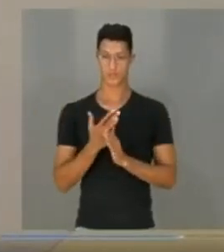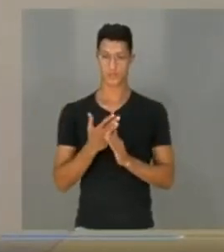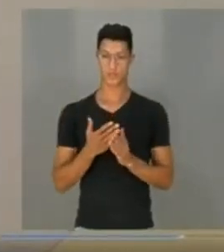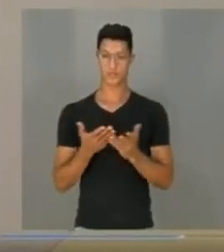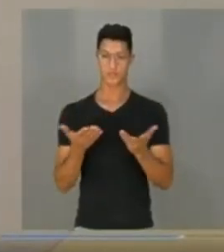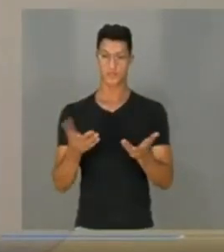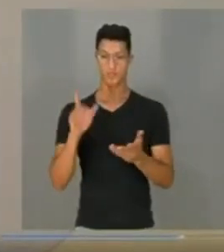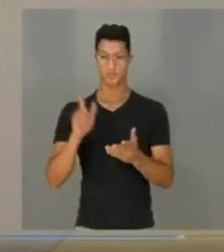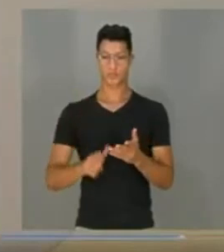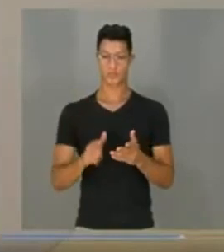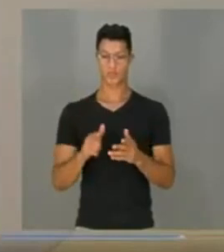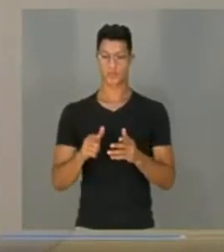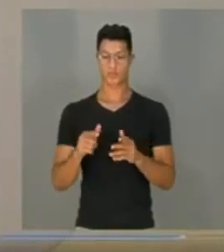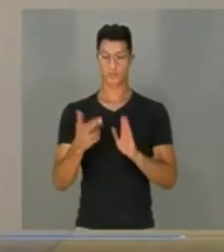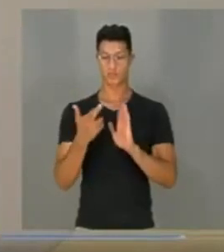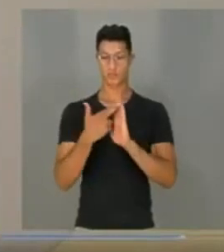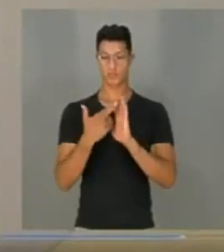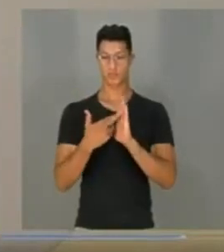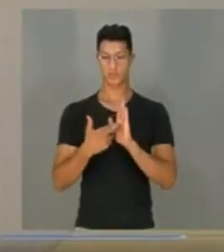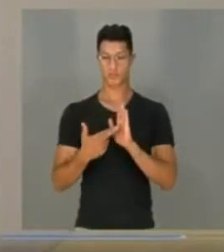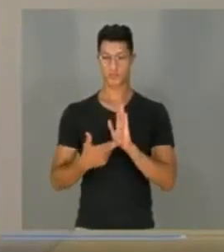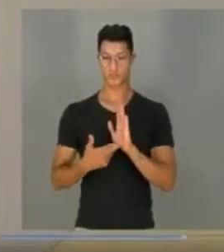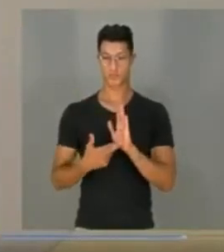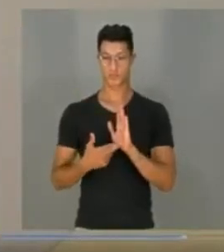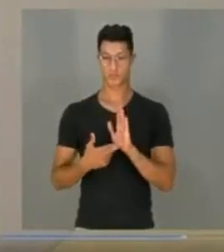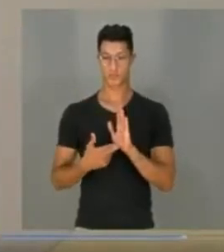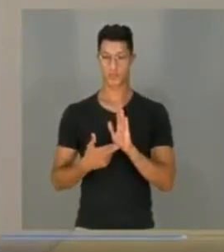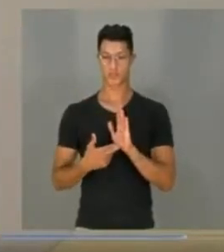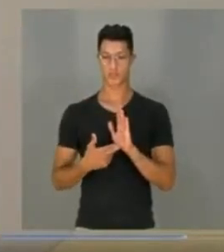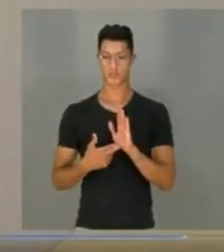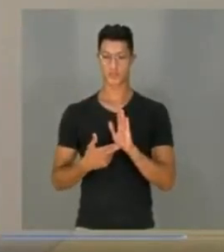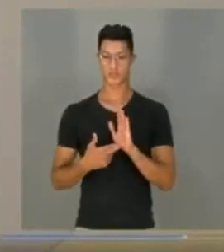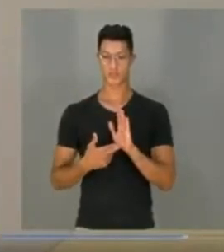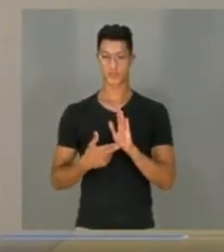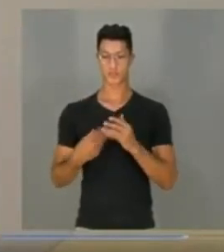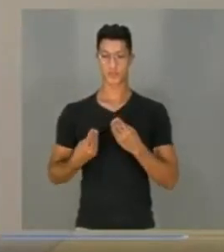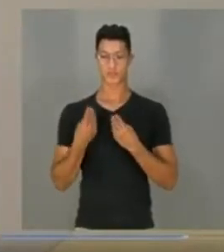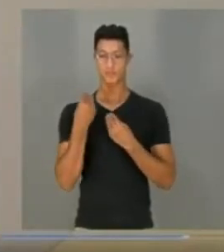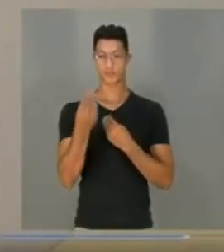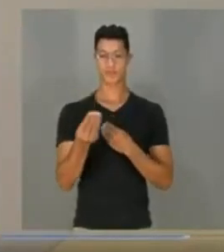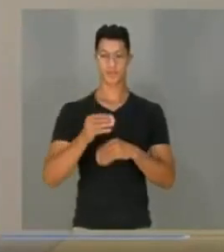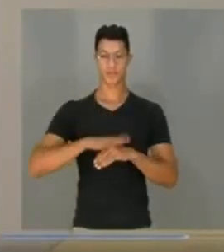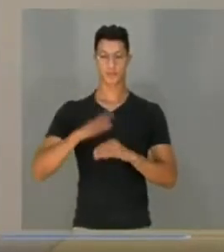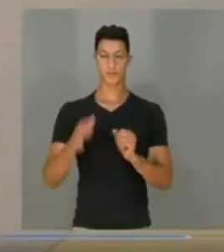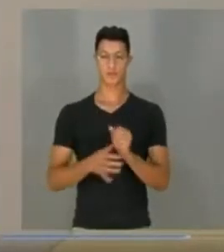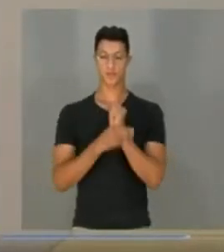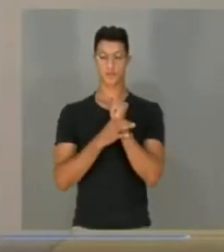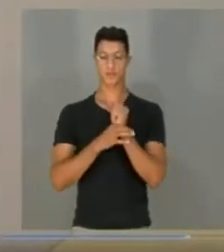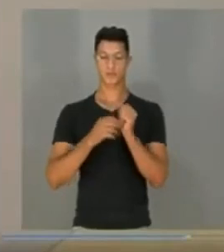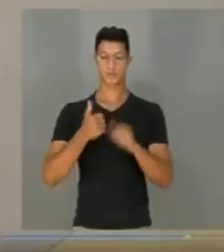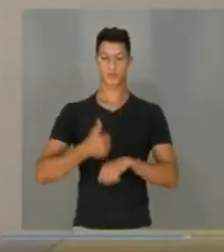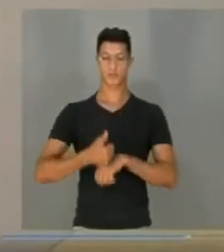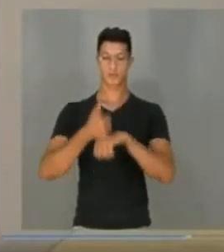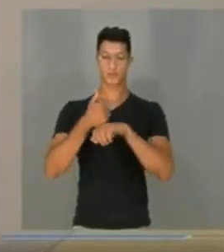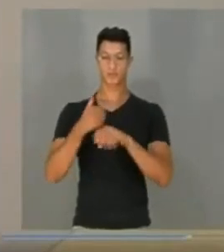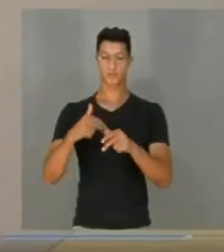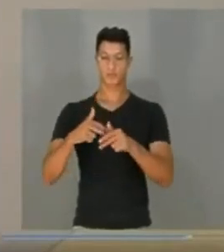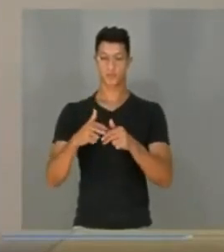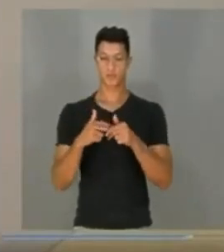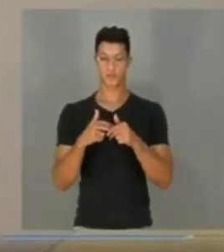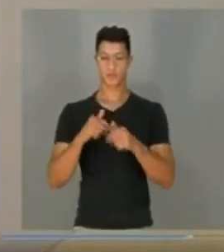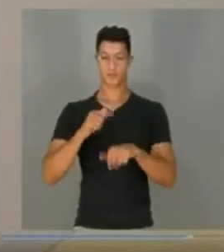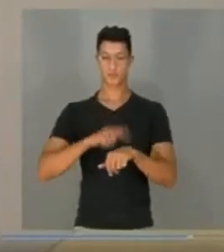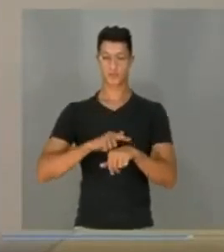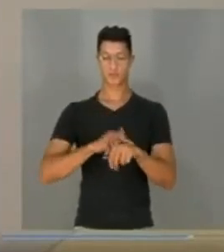Essa regulamentação deu mais seriedade à profissão e a partir dessa